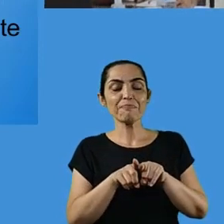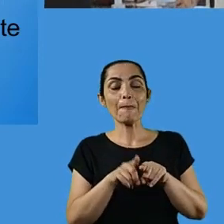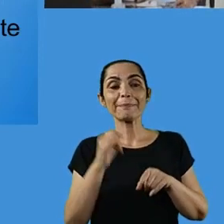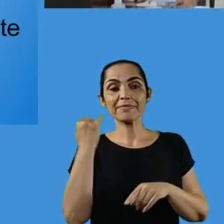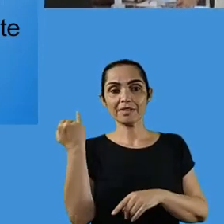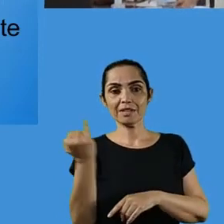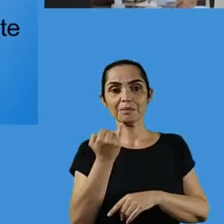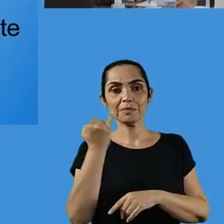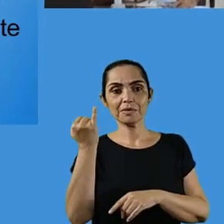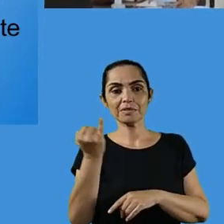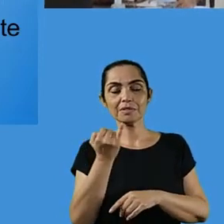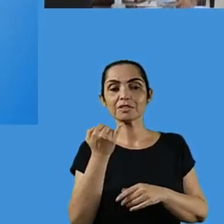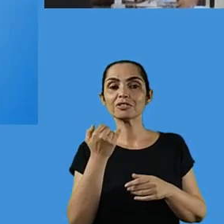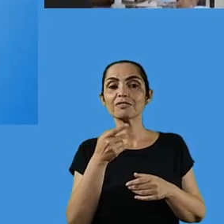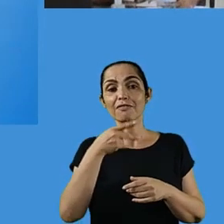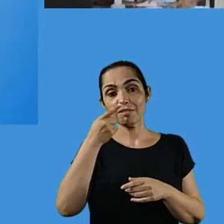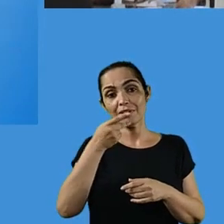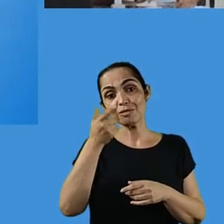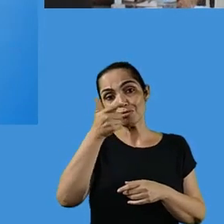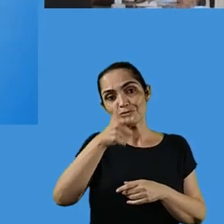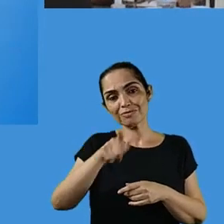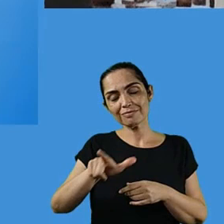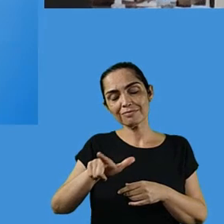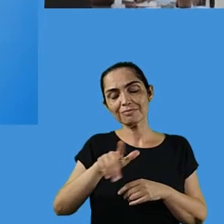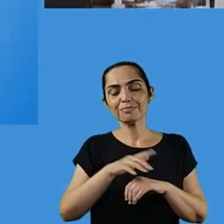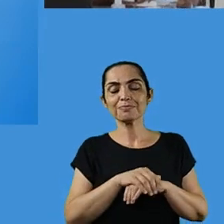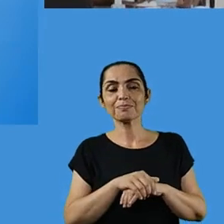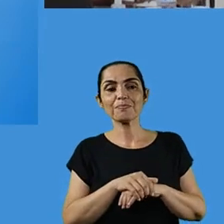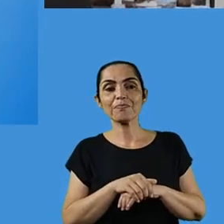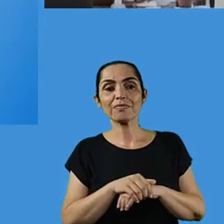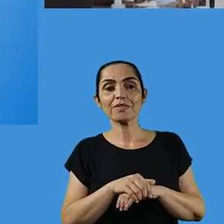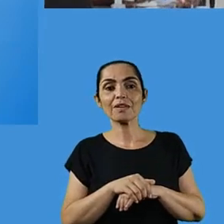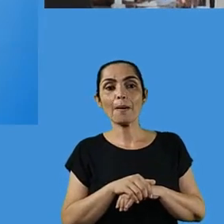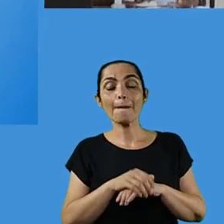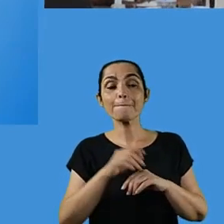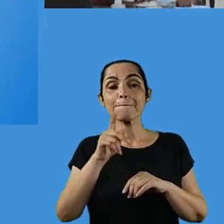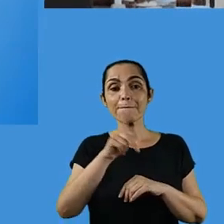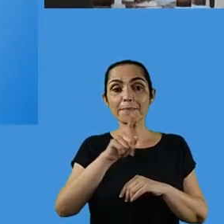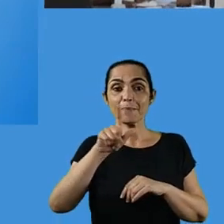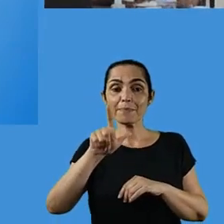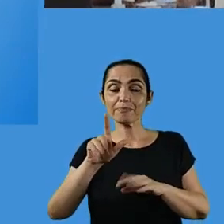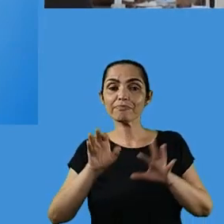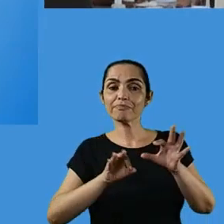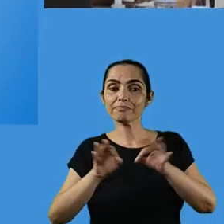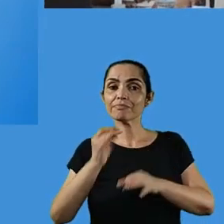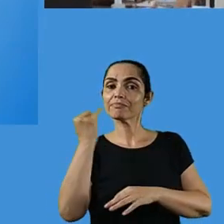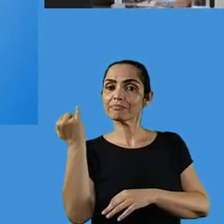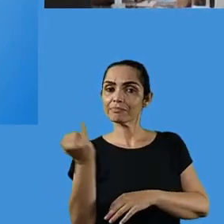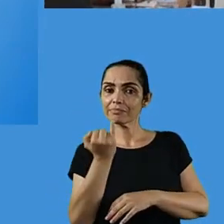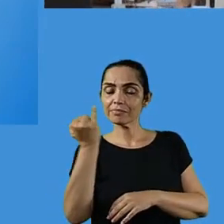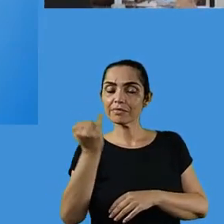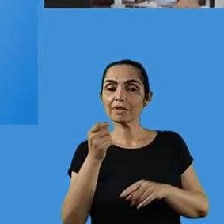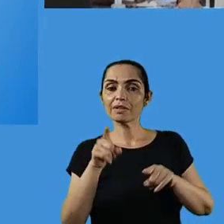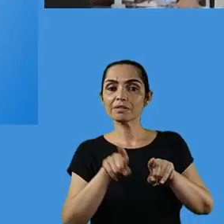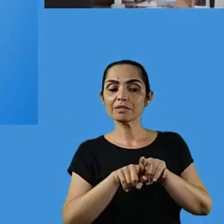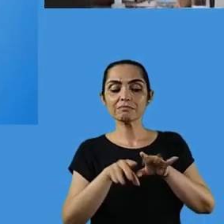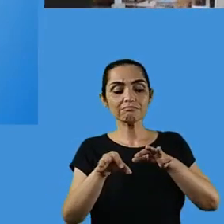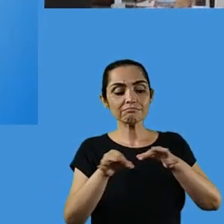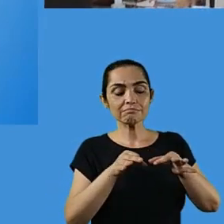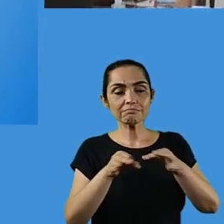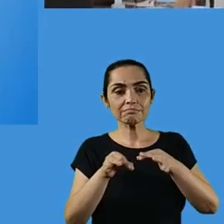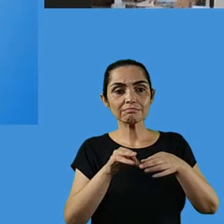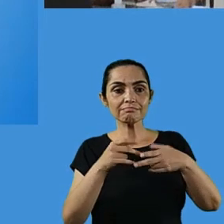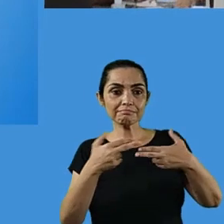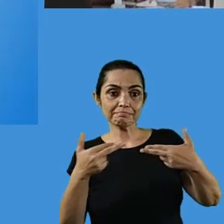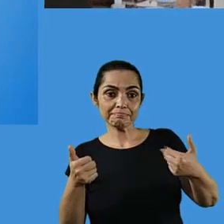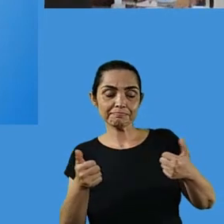situações. Bom, com relação à equipe técnica e à equipe escolar, vamos falar de equipe pedagógica, porque todos somos pedagógicos. Quando a fala de equipe pedagógica,